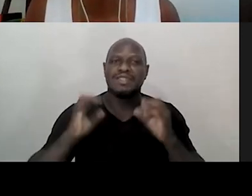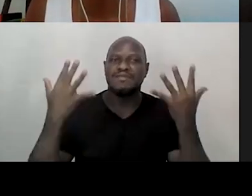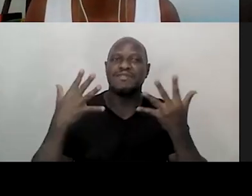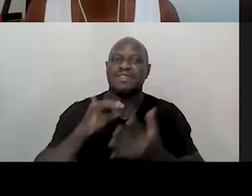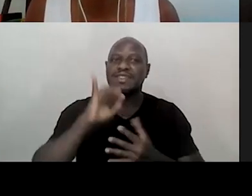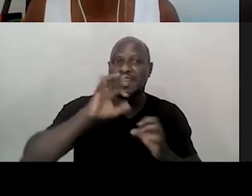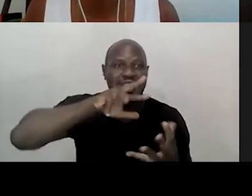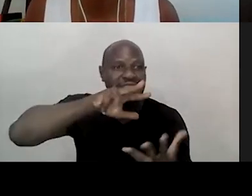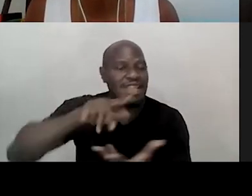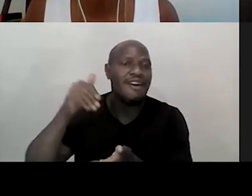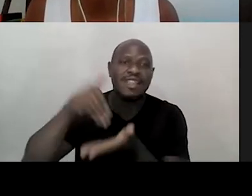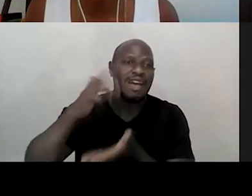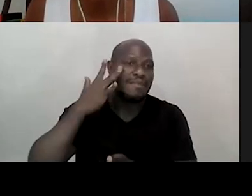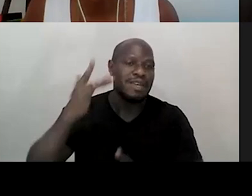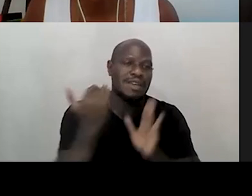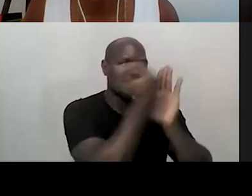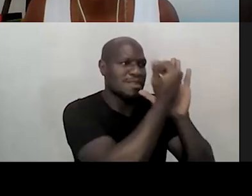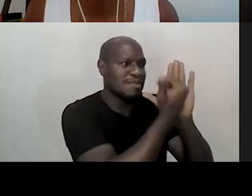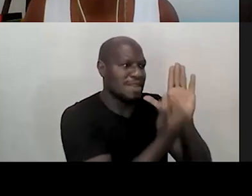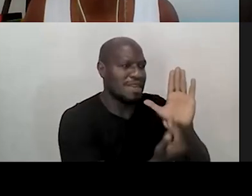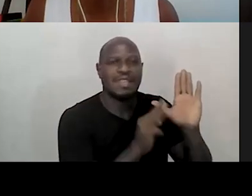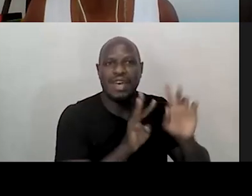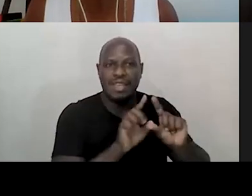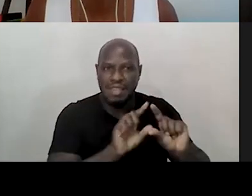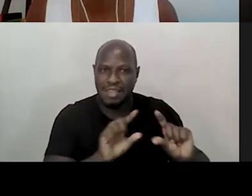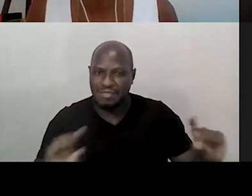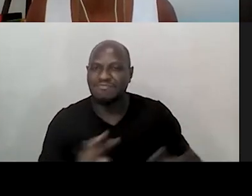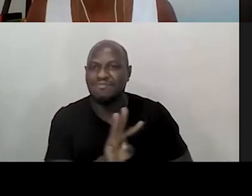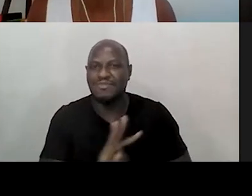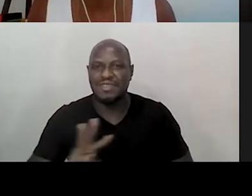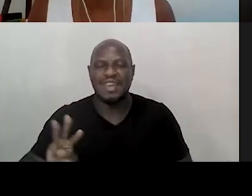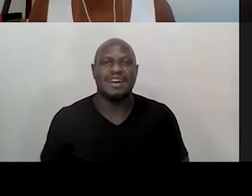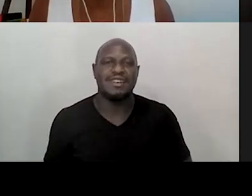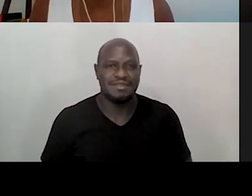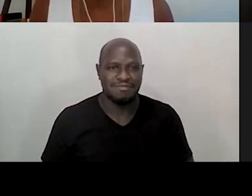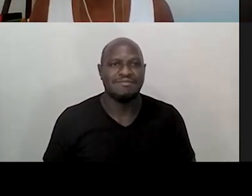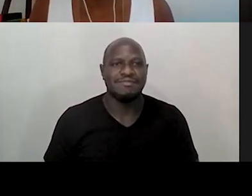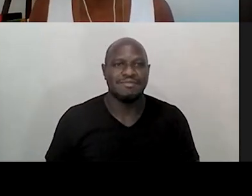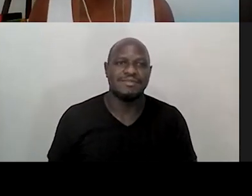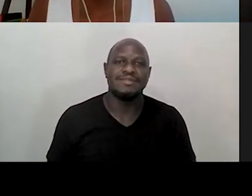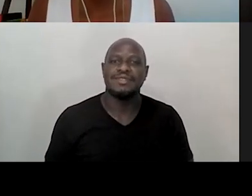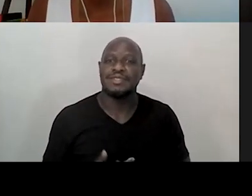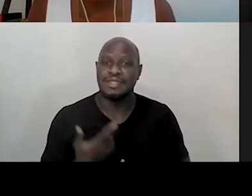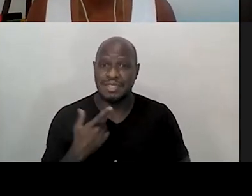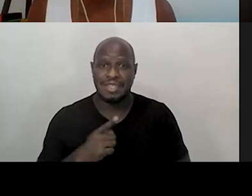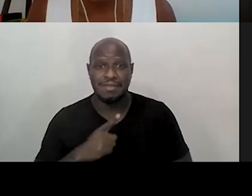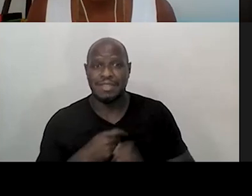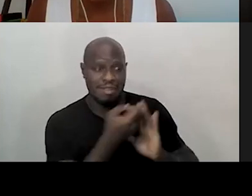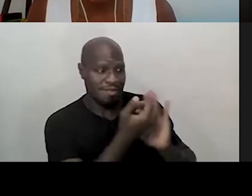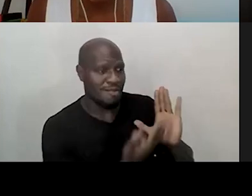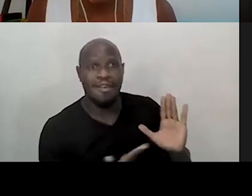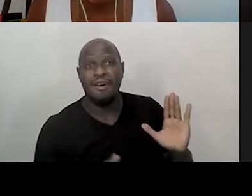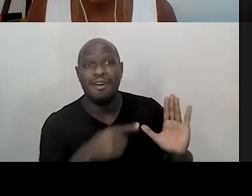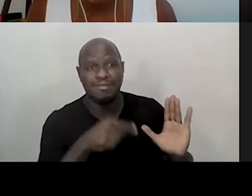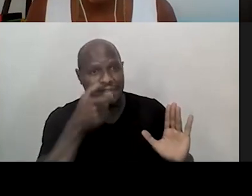programação completa está no site circos.sescsp.org.br. E vai ficar muita coisa disponível para vocês